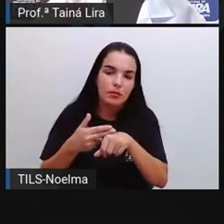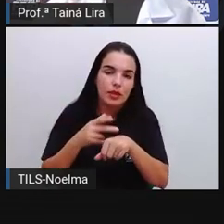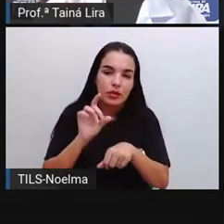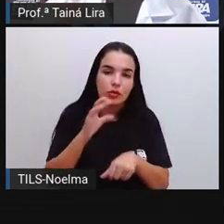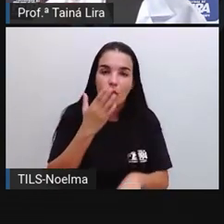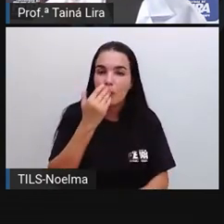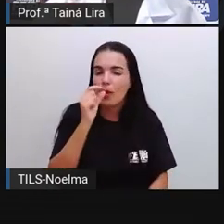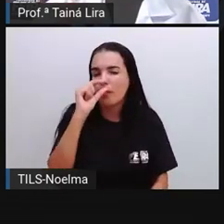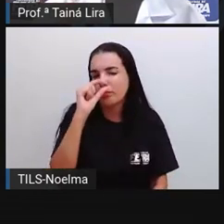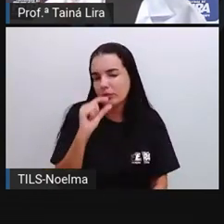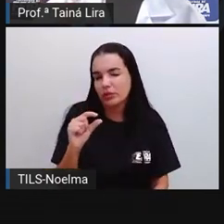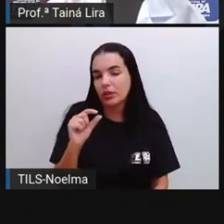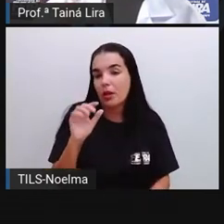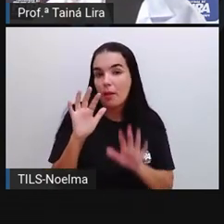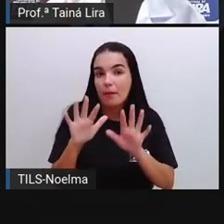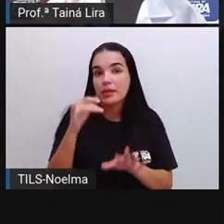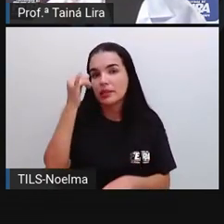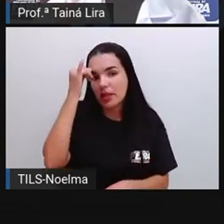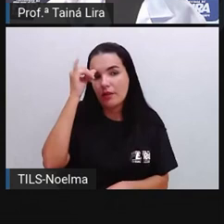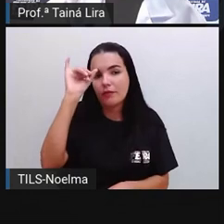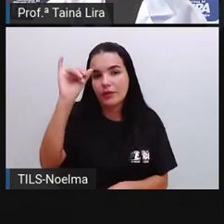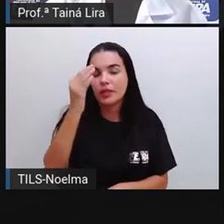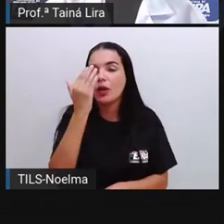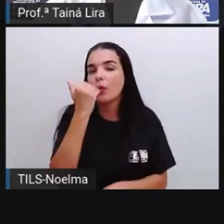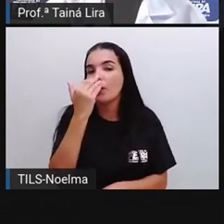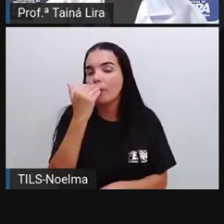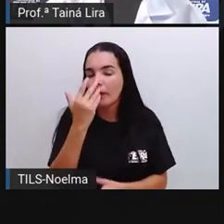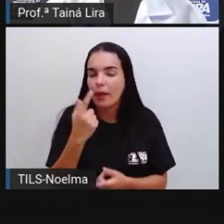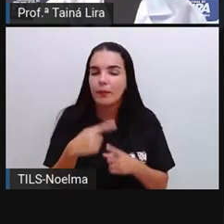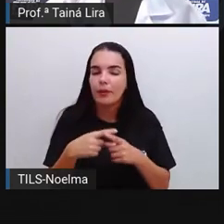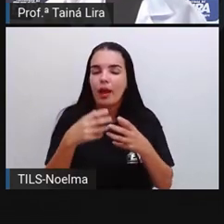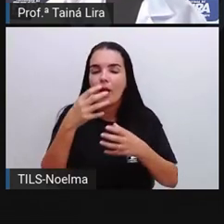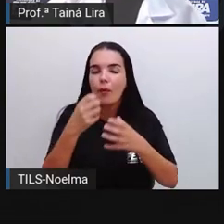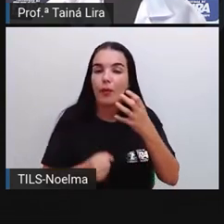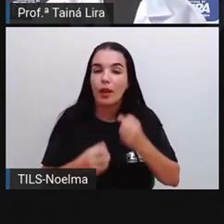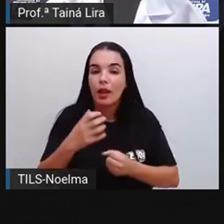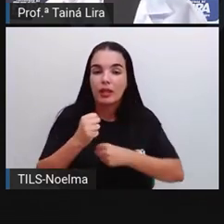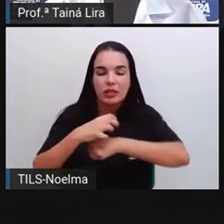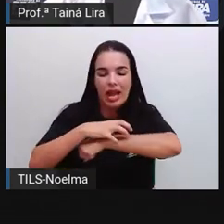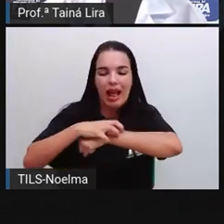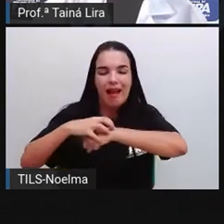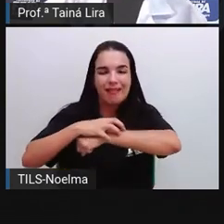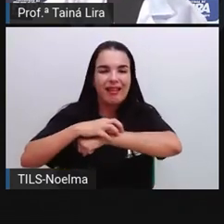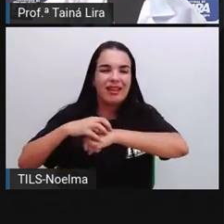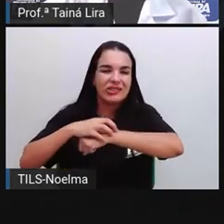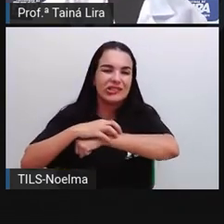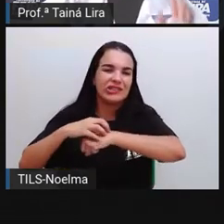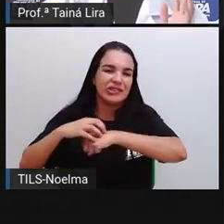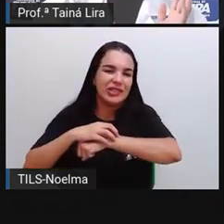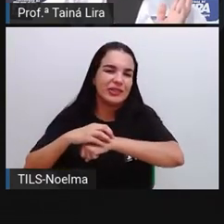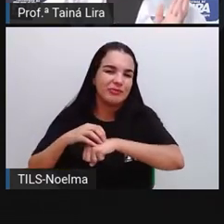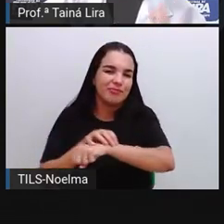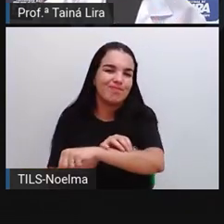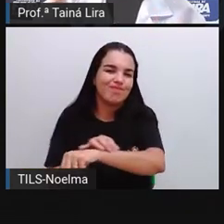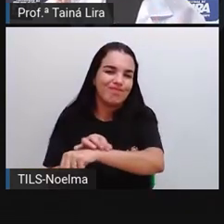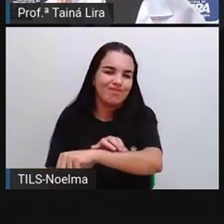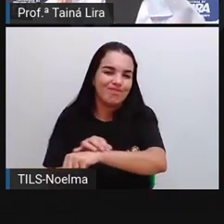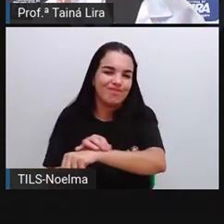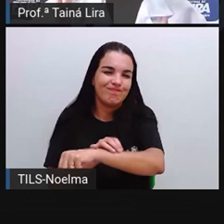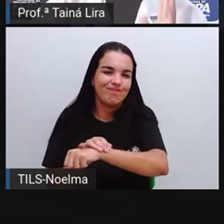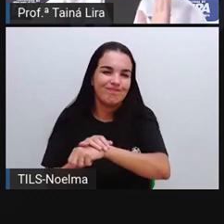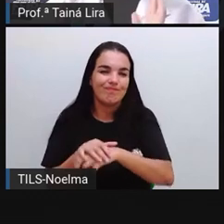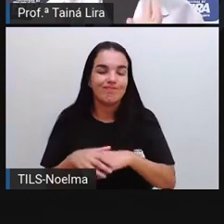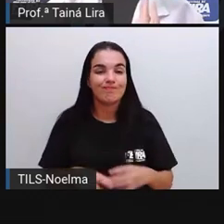vocês, mas eu evito comer, tá? Por quê, pró? Porque a gente tem até ali uma